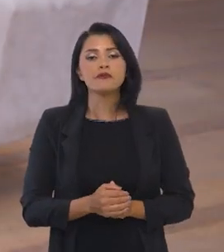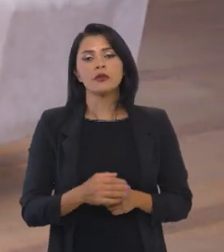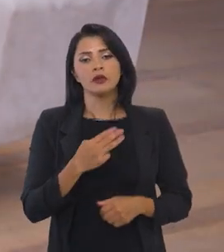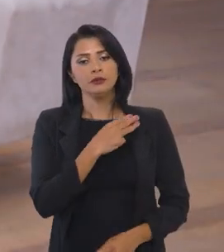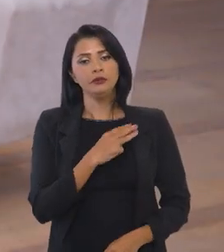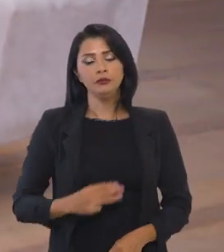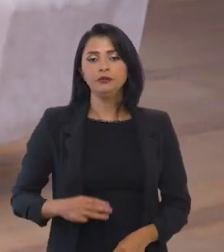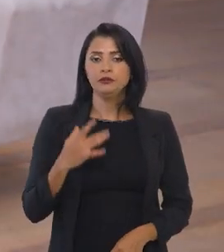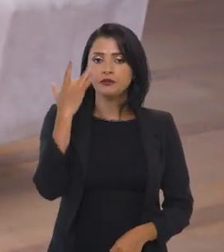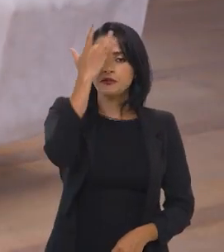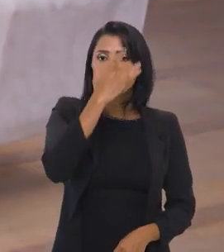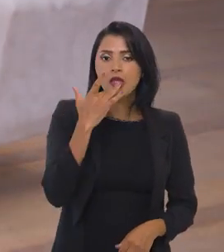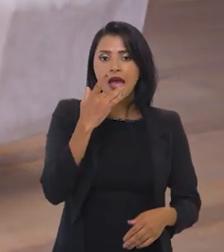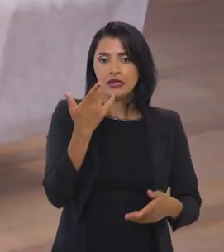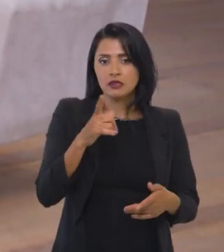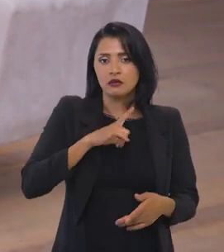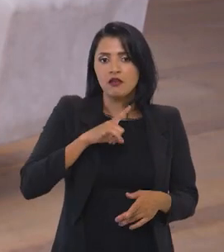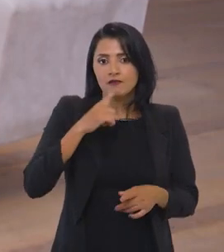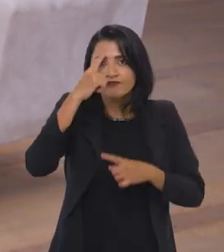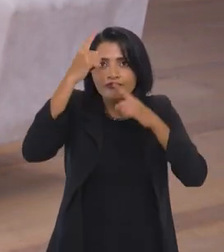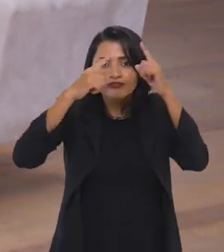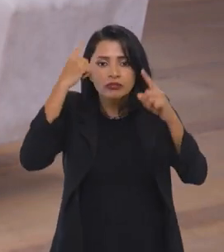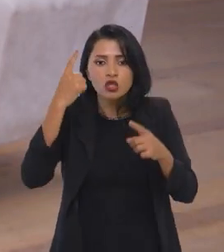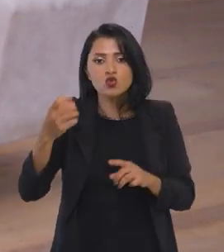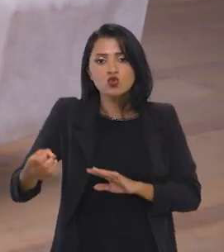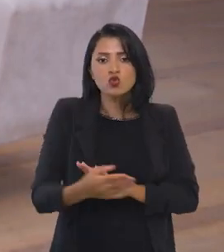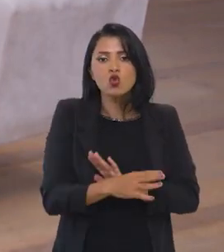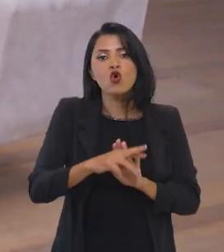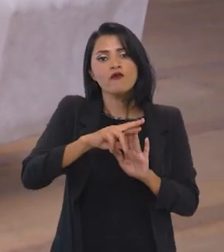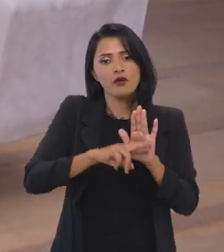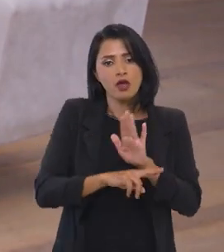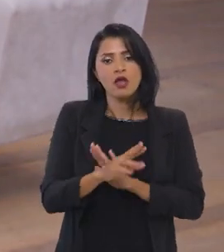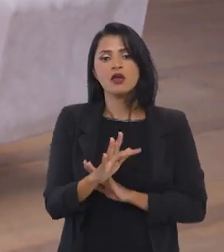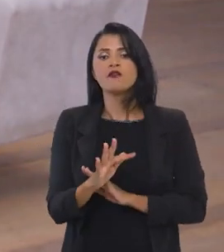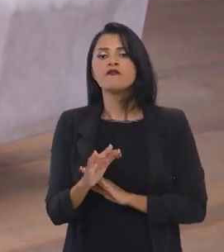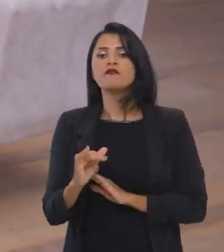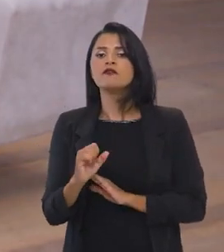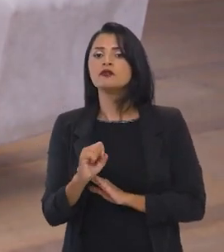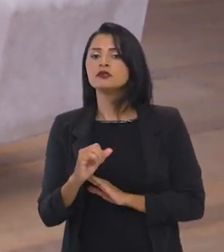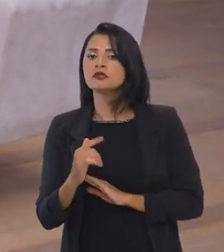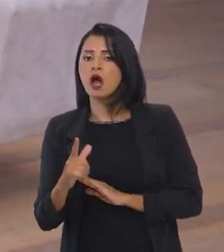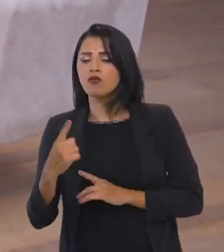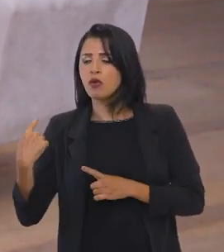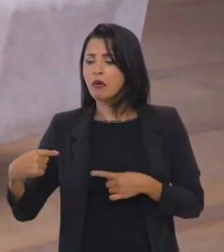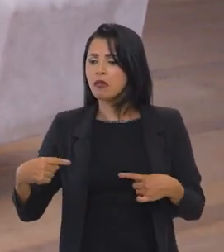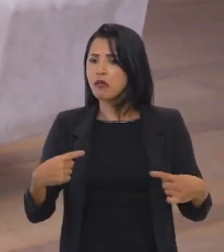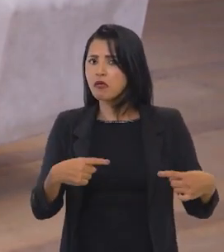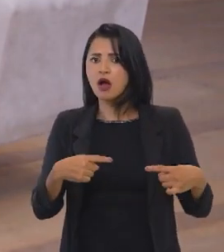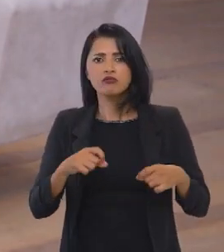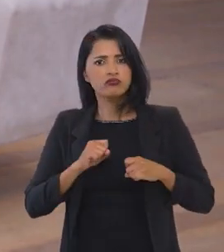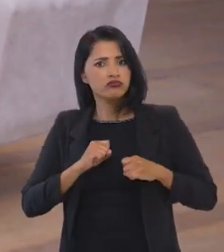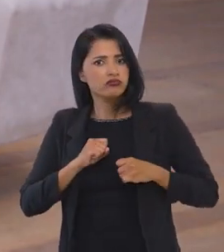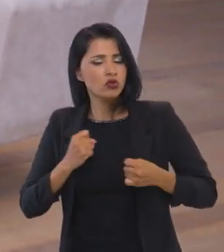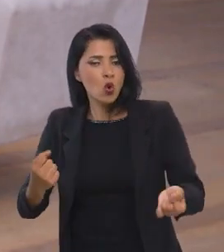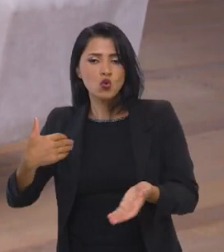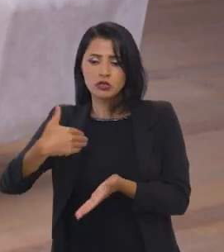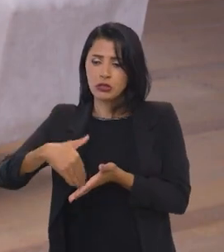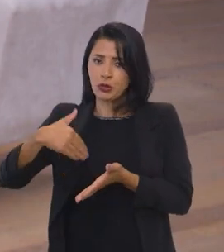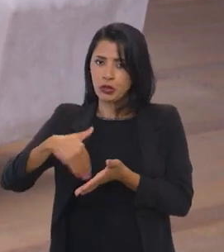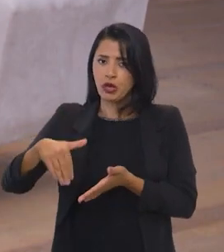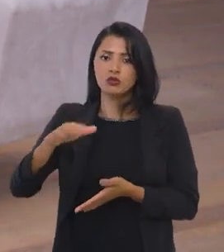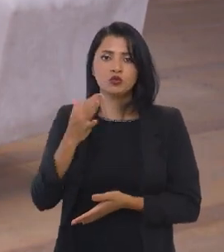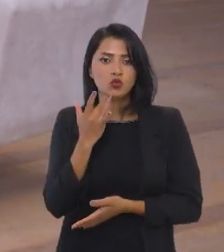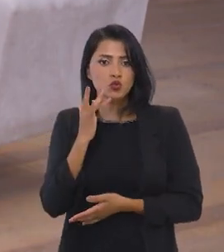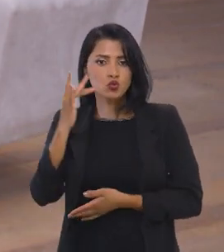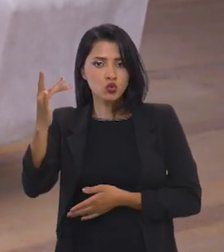O ministro Haddad, então, trouxe a ideia do novo arcabouço fiscal, ele discutiu isso intensamente com o secretário do Tesouro